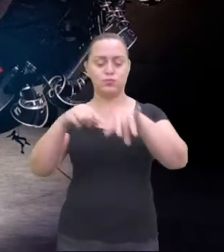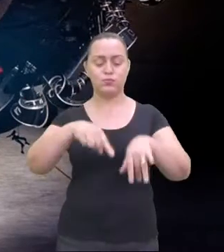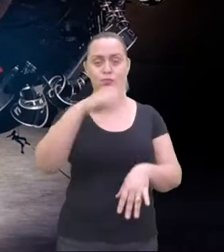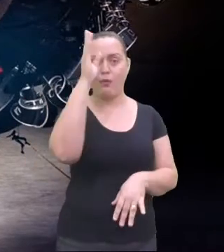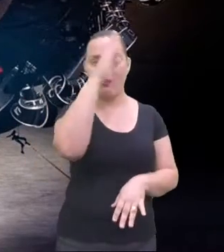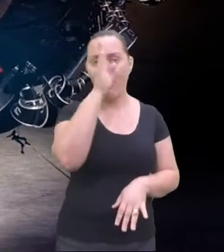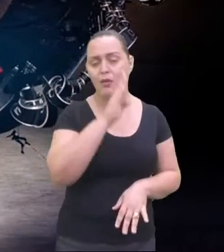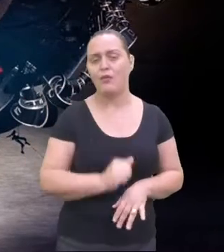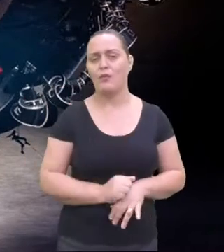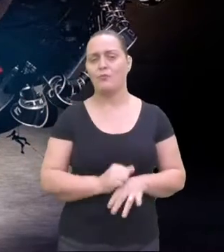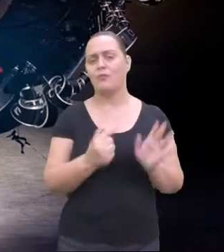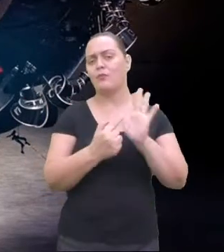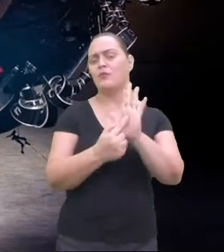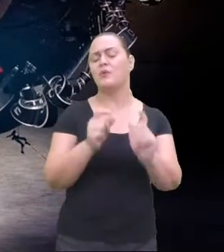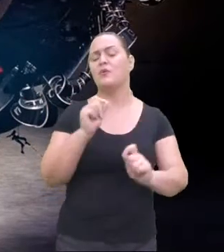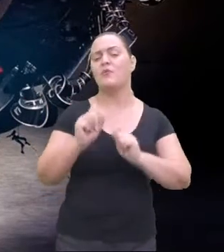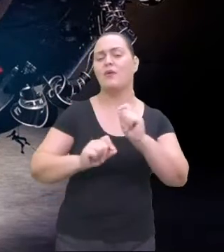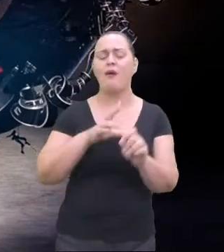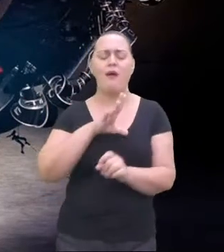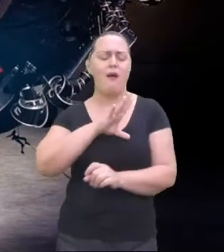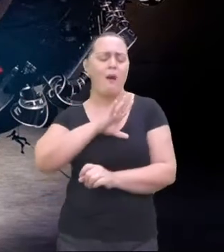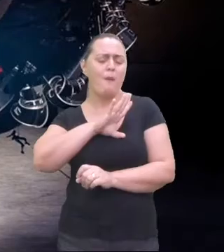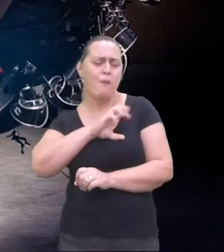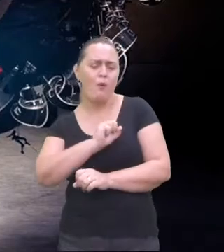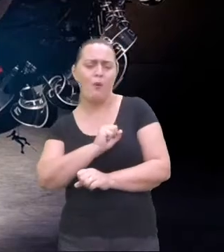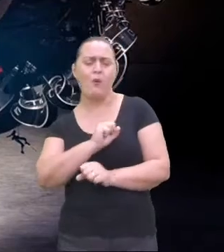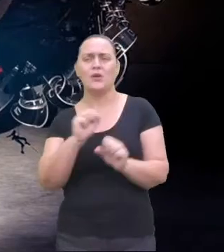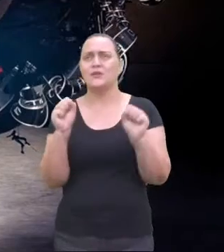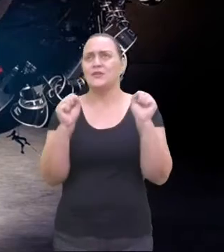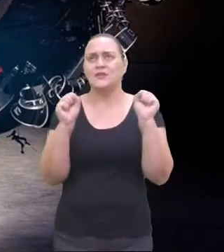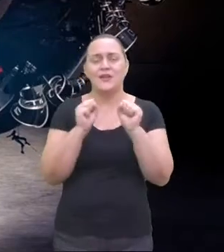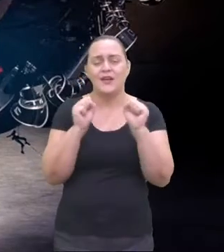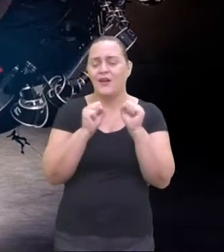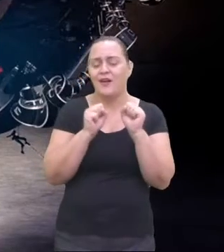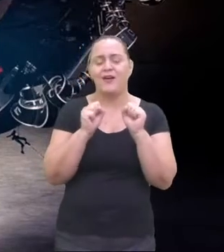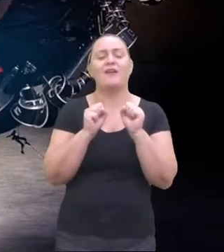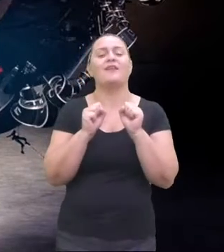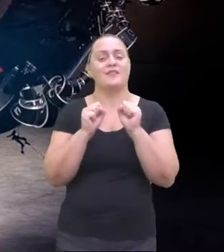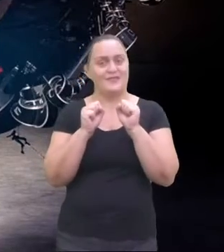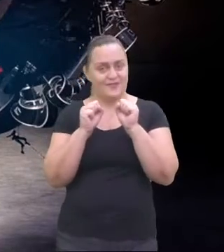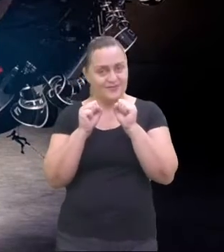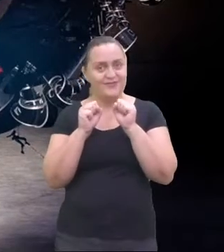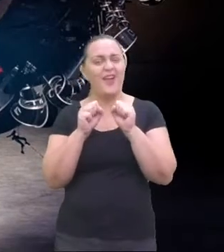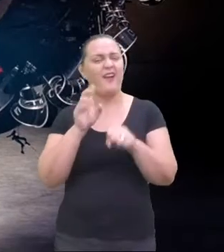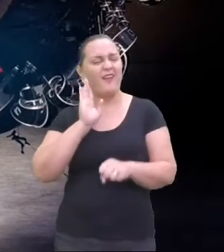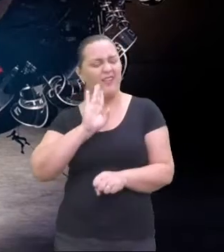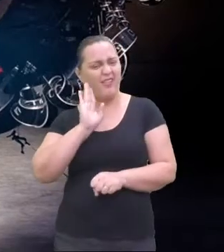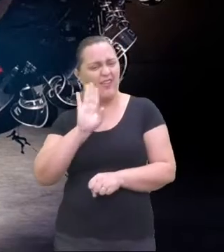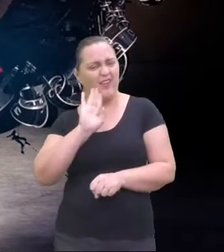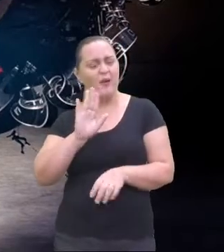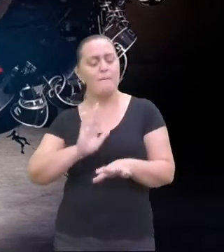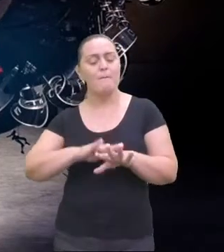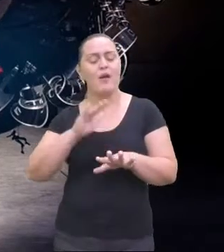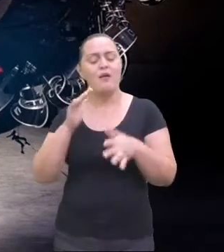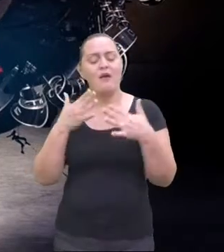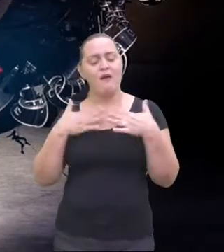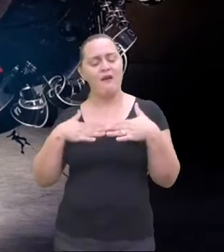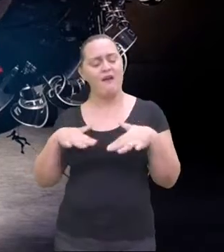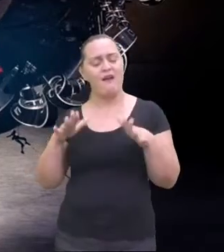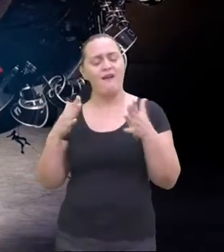amor, uma batida calma, erudita. Achei legal, né? Bem calma, erudita,